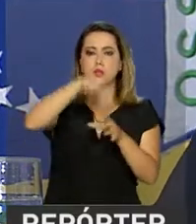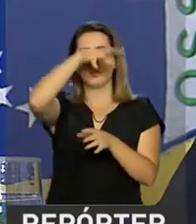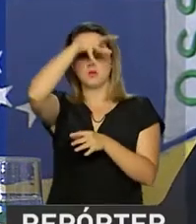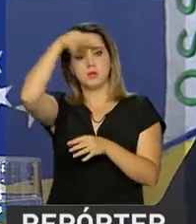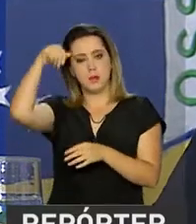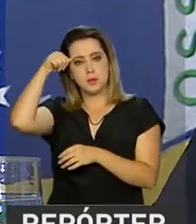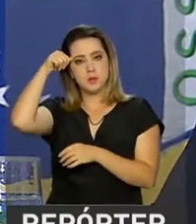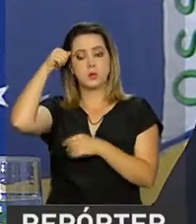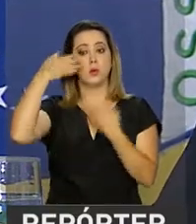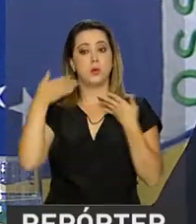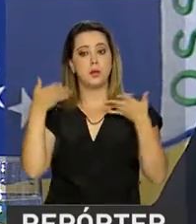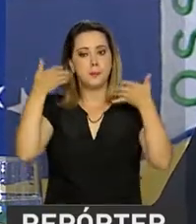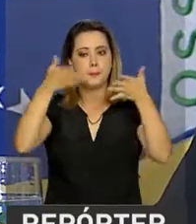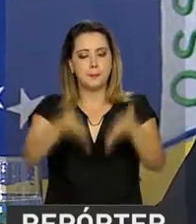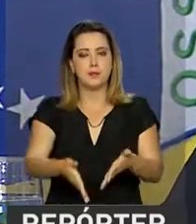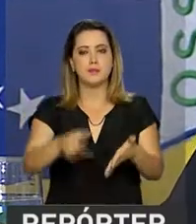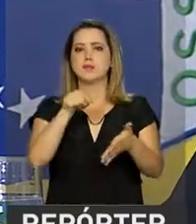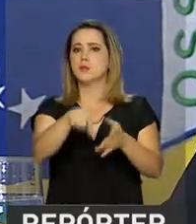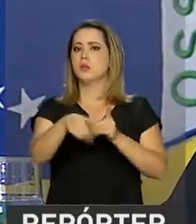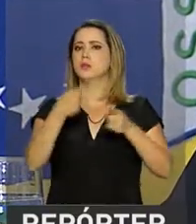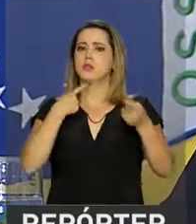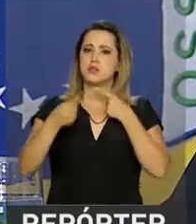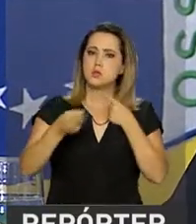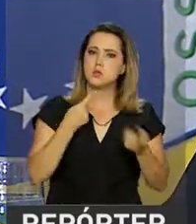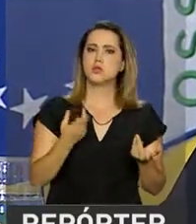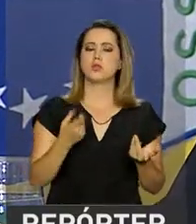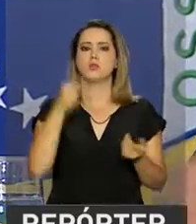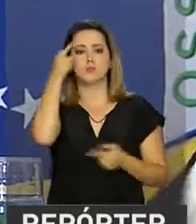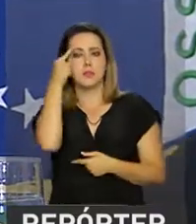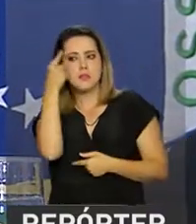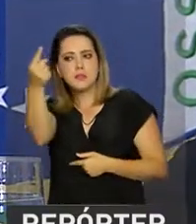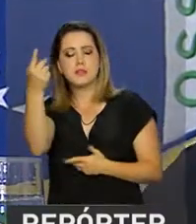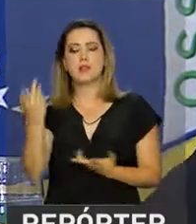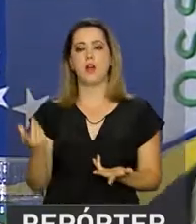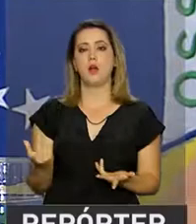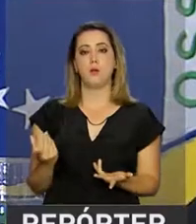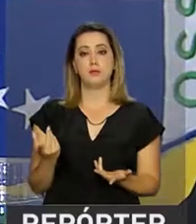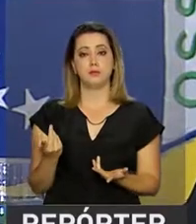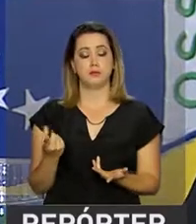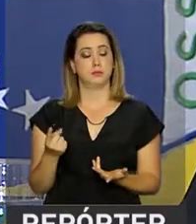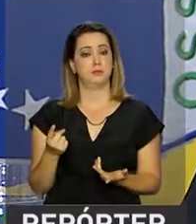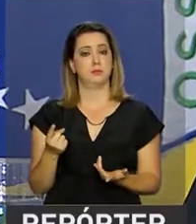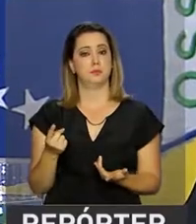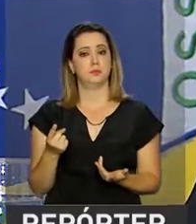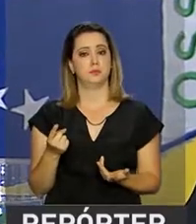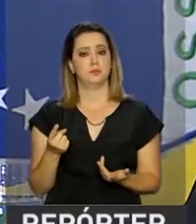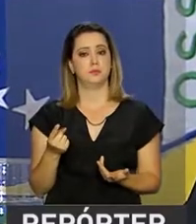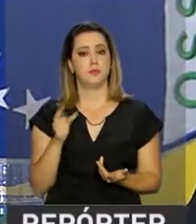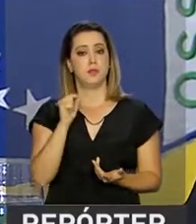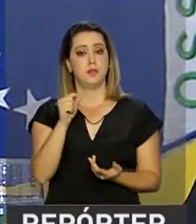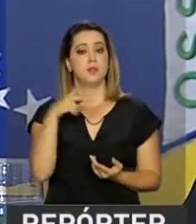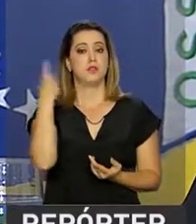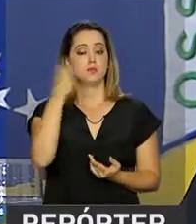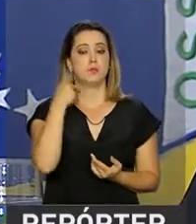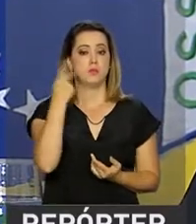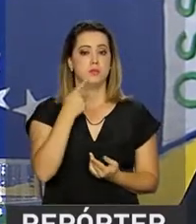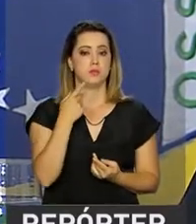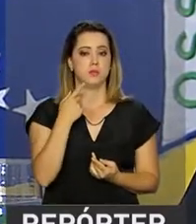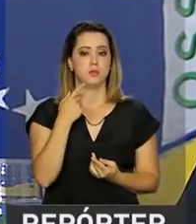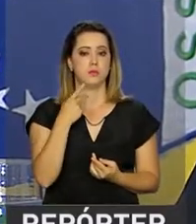participando desse ideário, participando dessa política